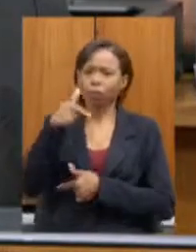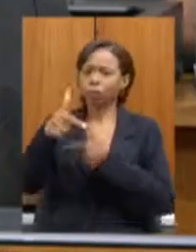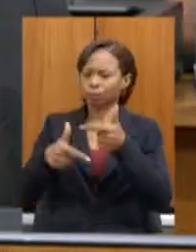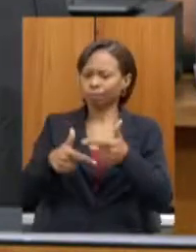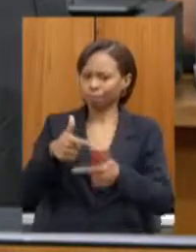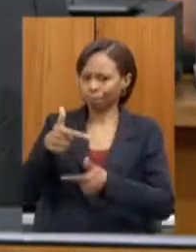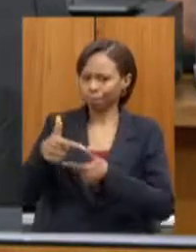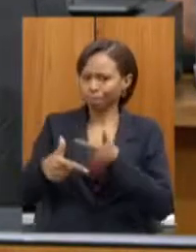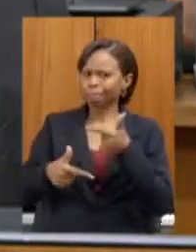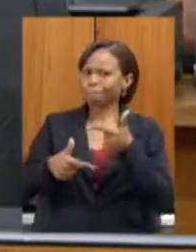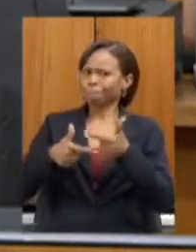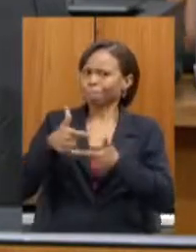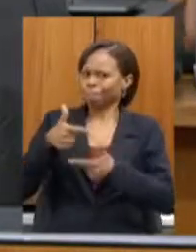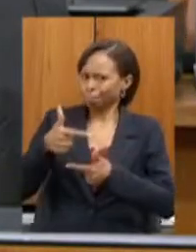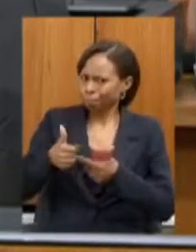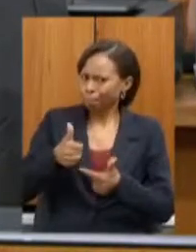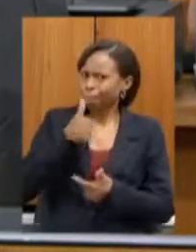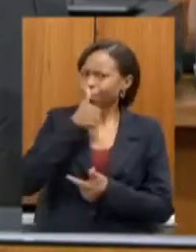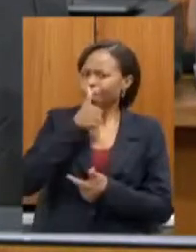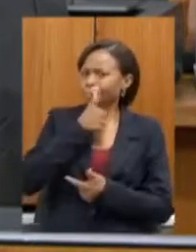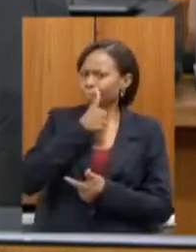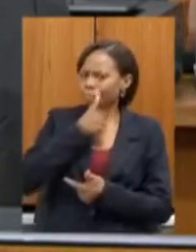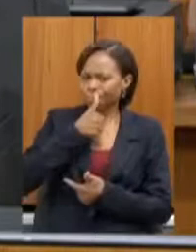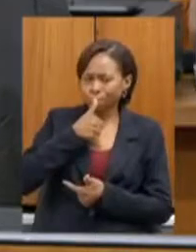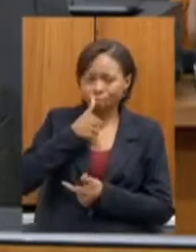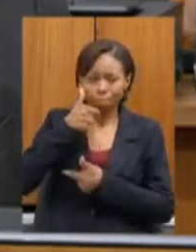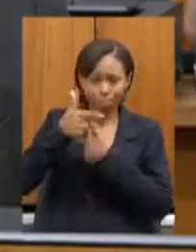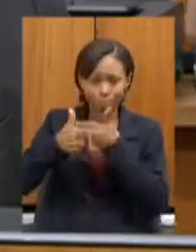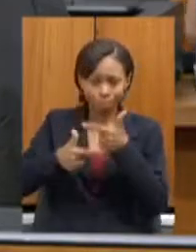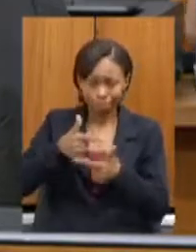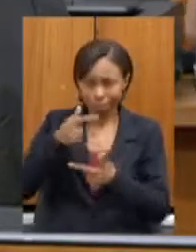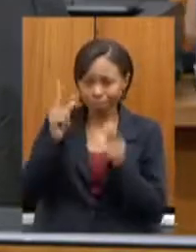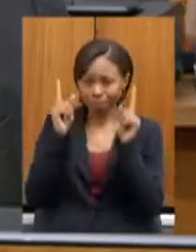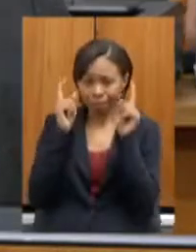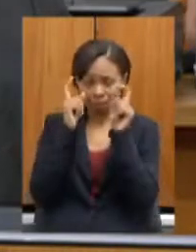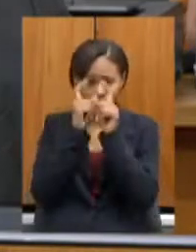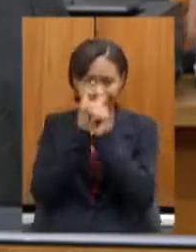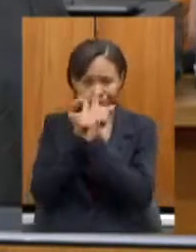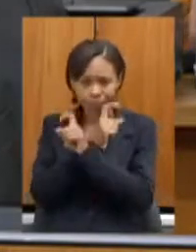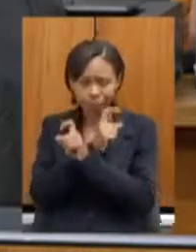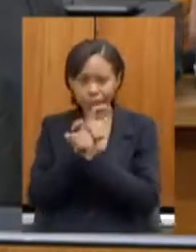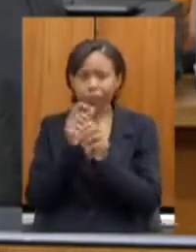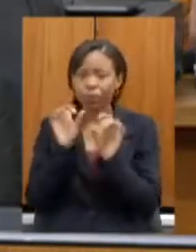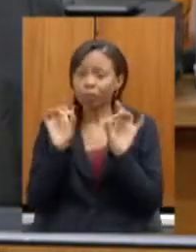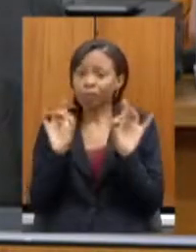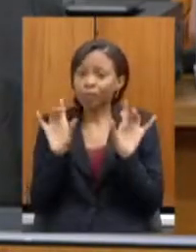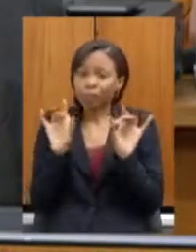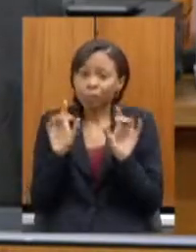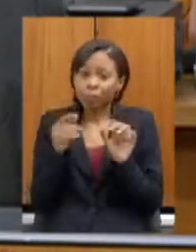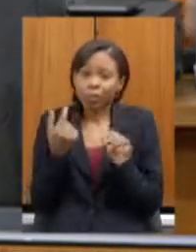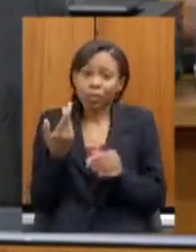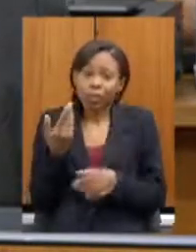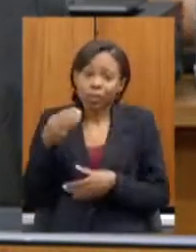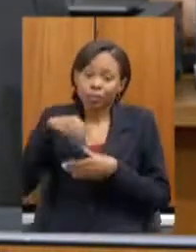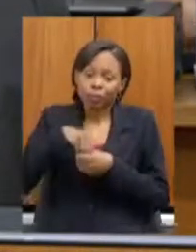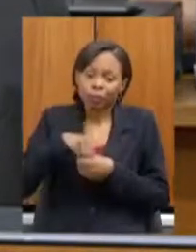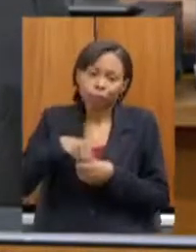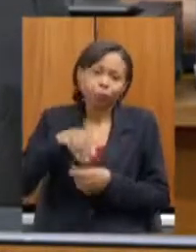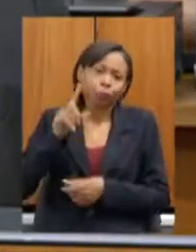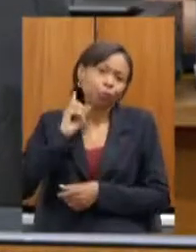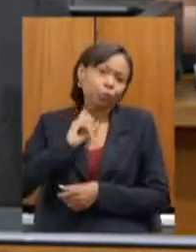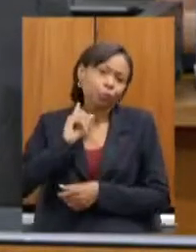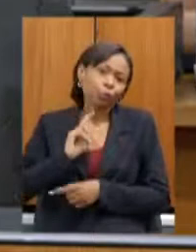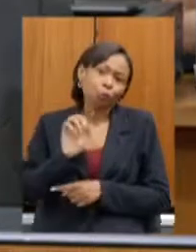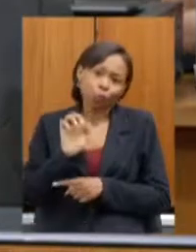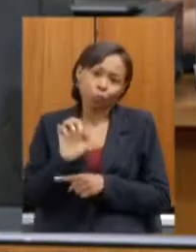árduo, uma missão difícil, especialmente num Estado que se